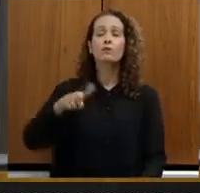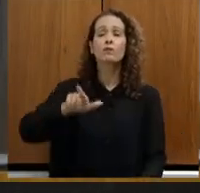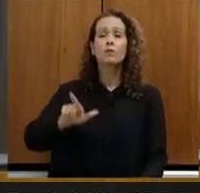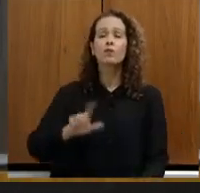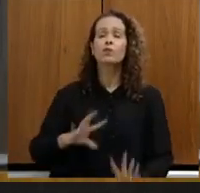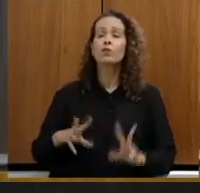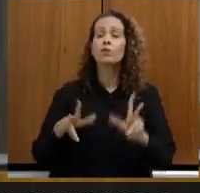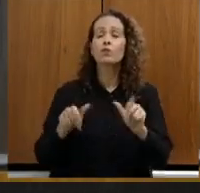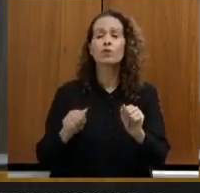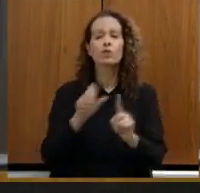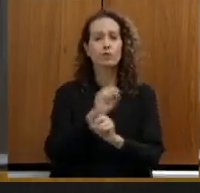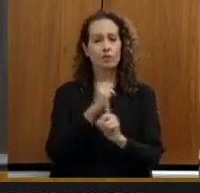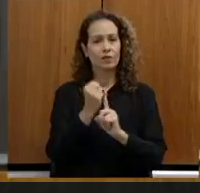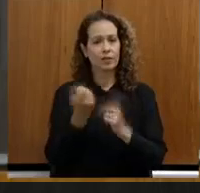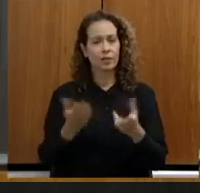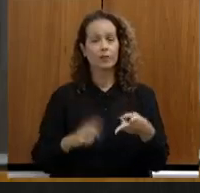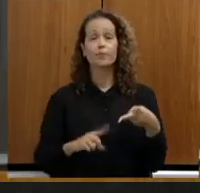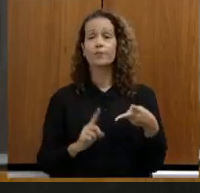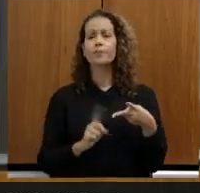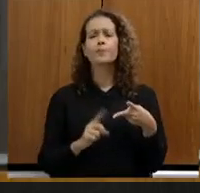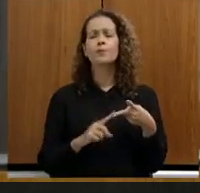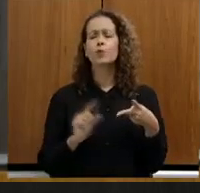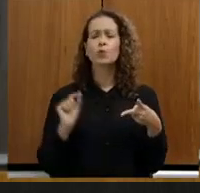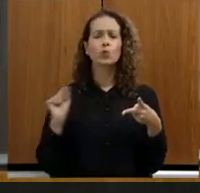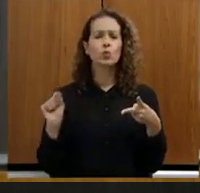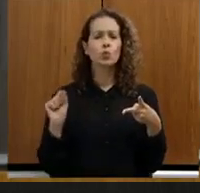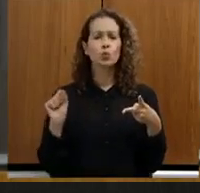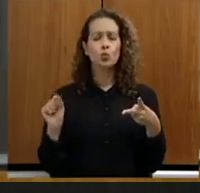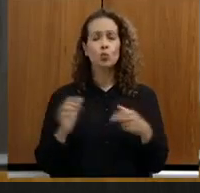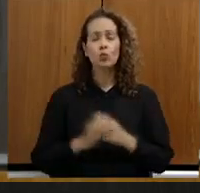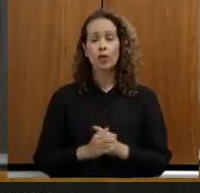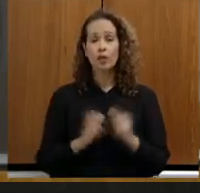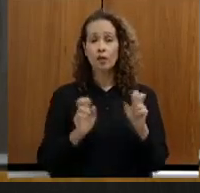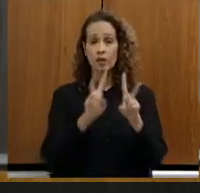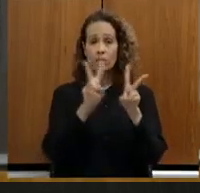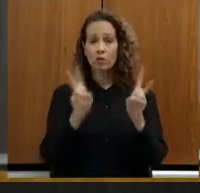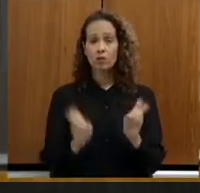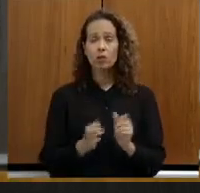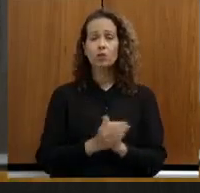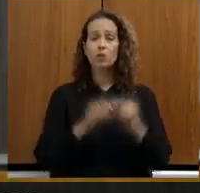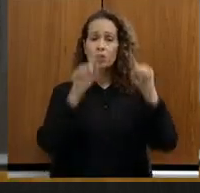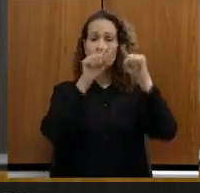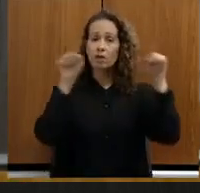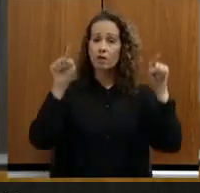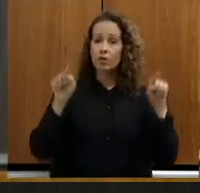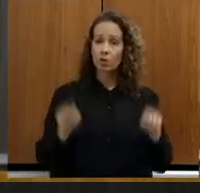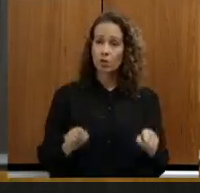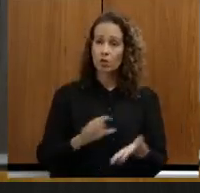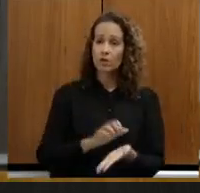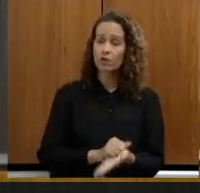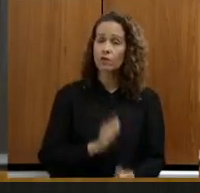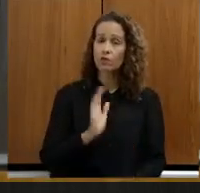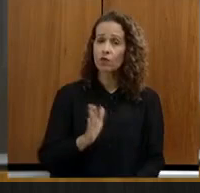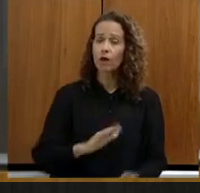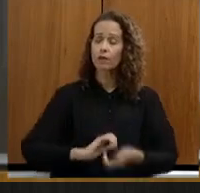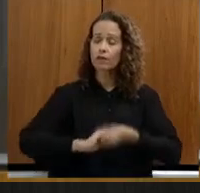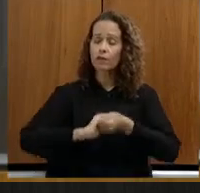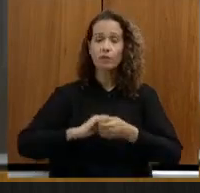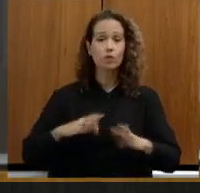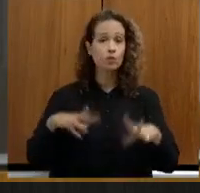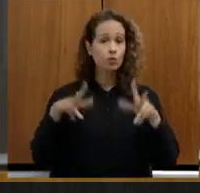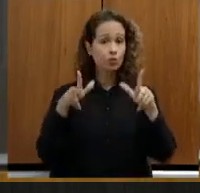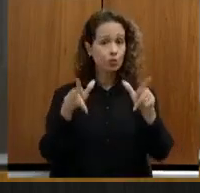sociedade. Minha segunda questão diz respeito aos servidores efetivos, a quem eu cumprimento todos aqui.